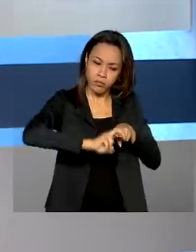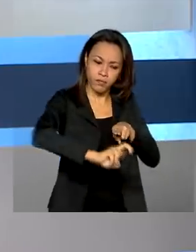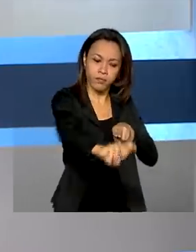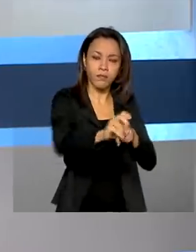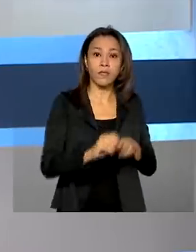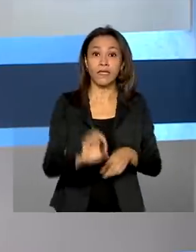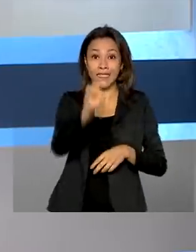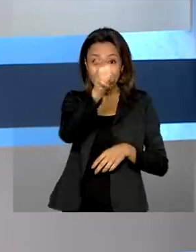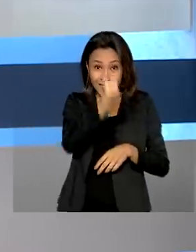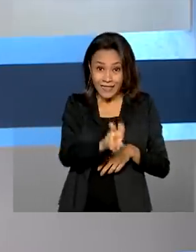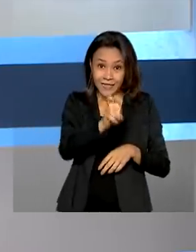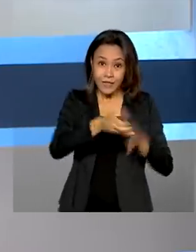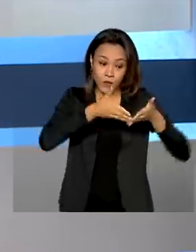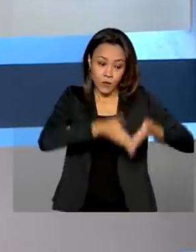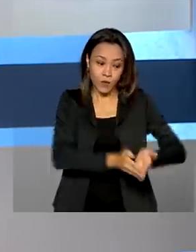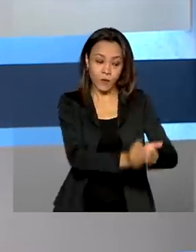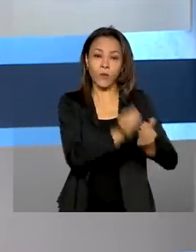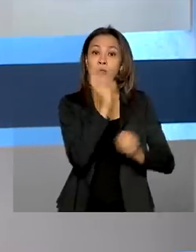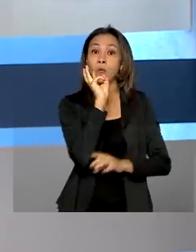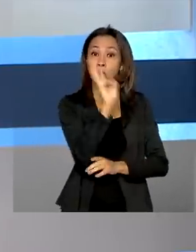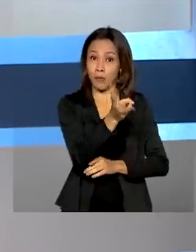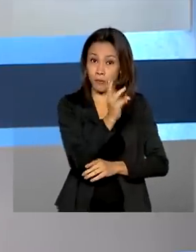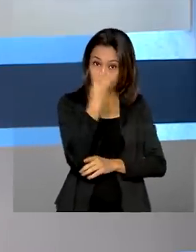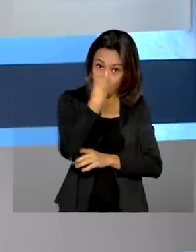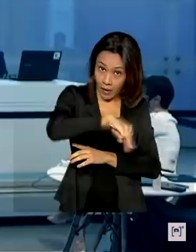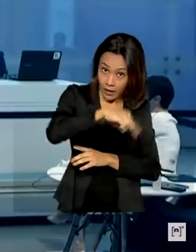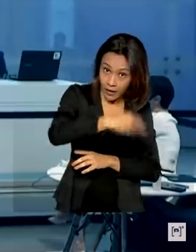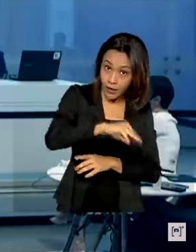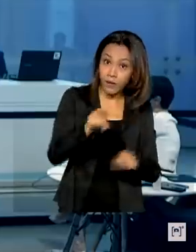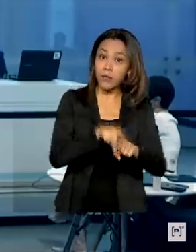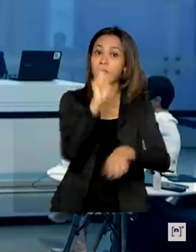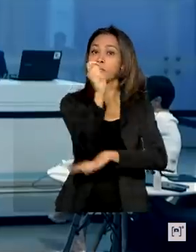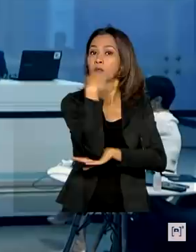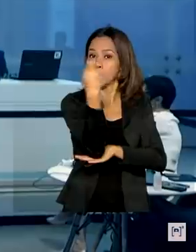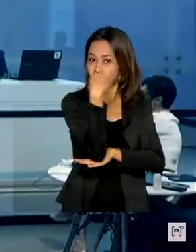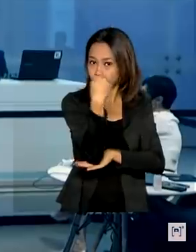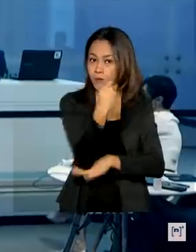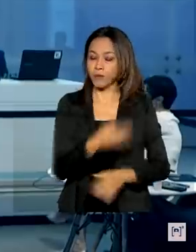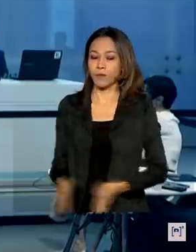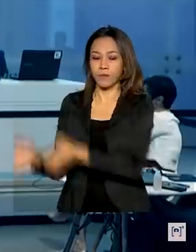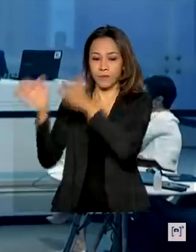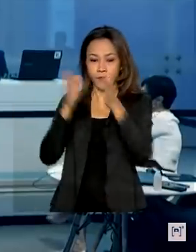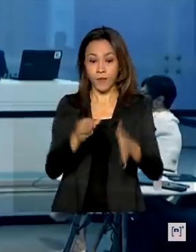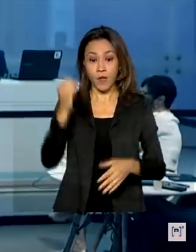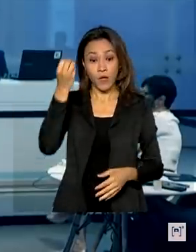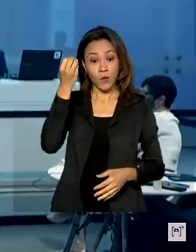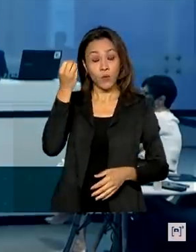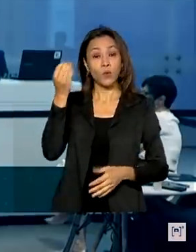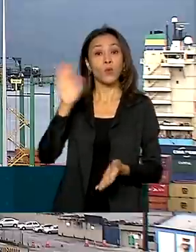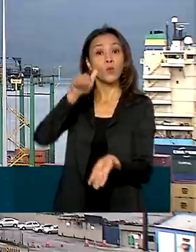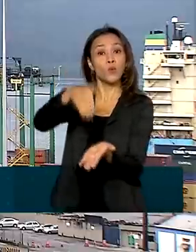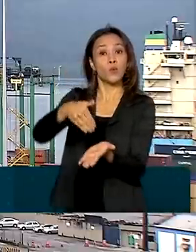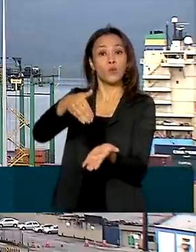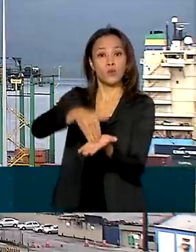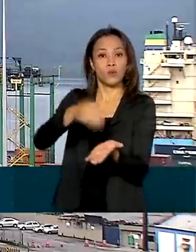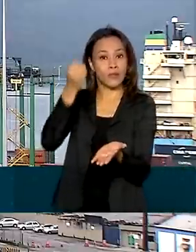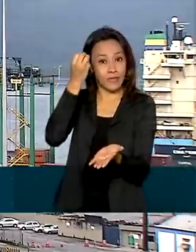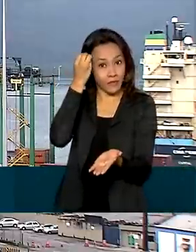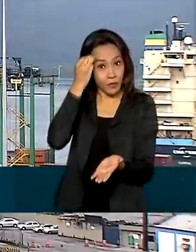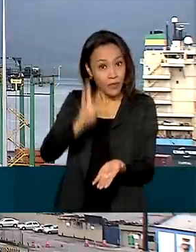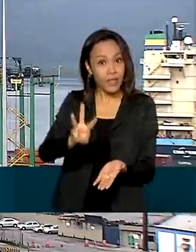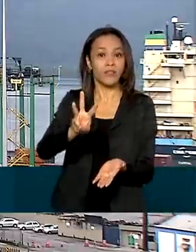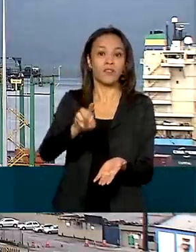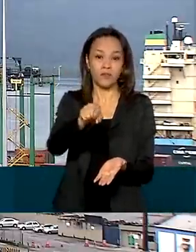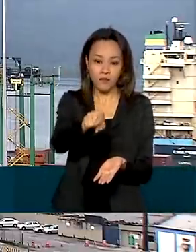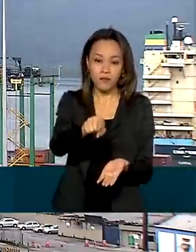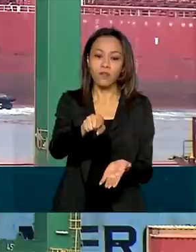terminais portuários no Maranhão e no Rio Grande do Sul. No terceiro e último dia de leilões da Infra Week, cinco terminais